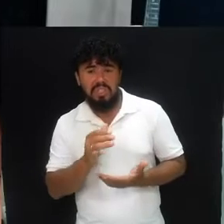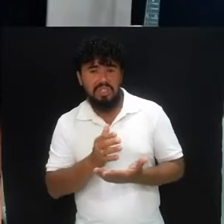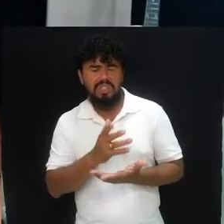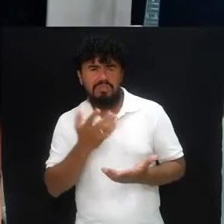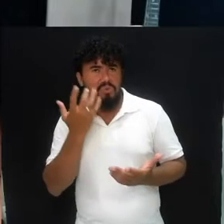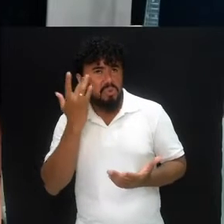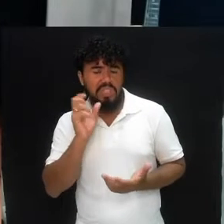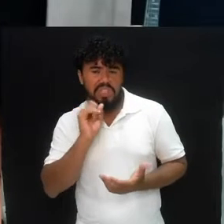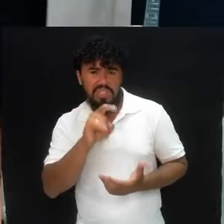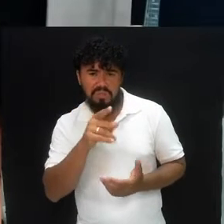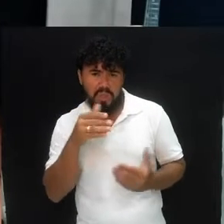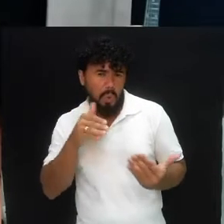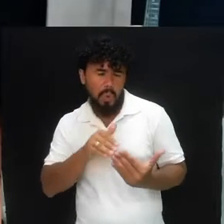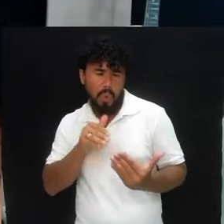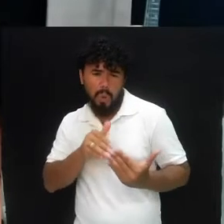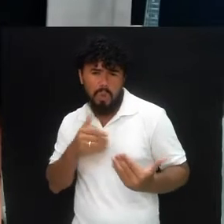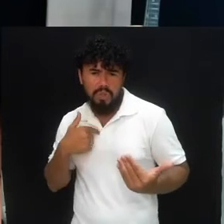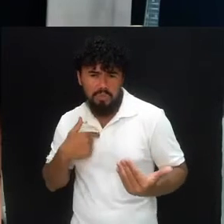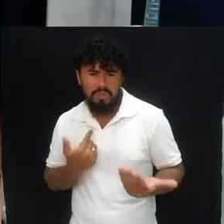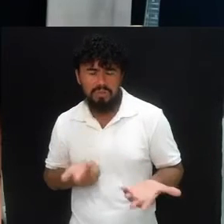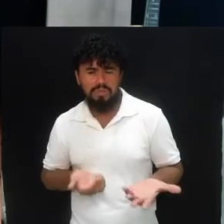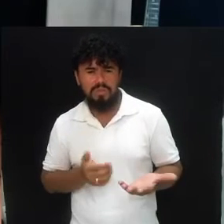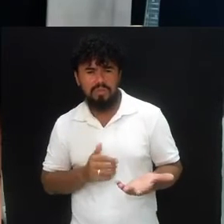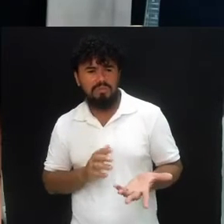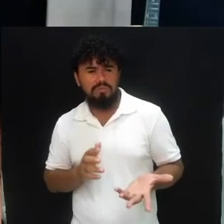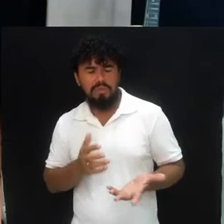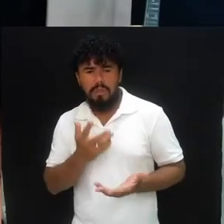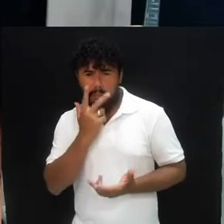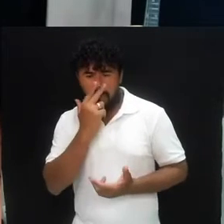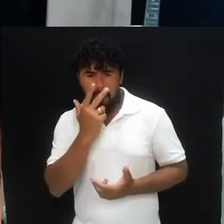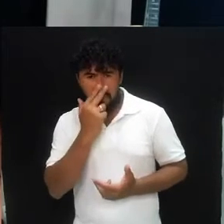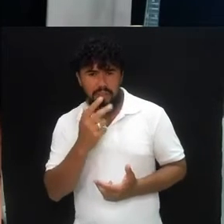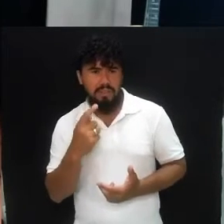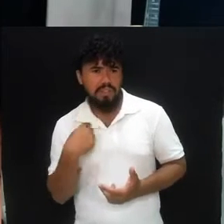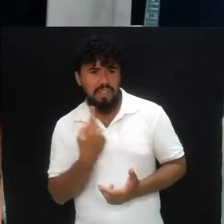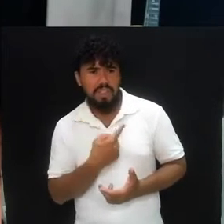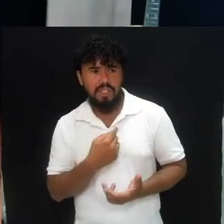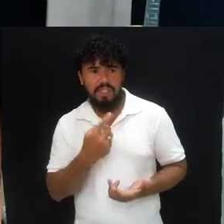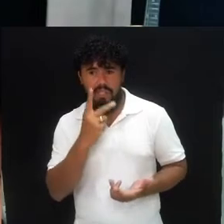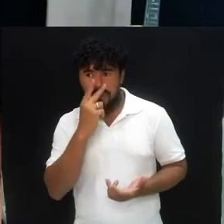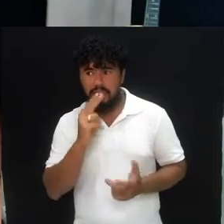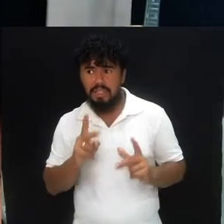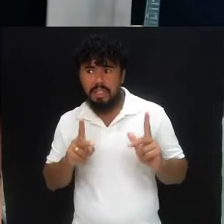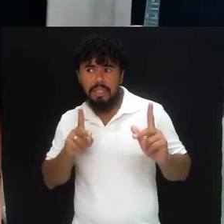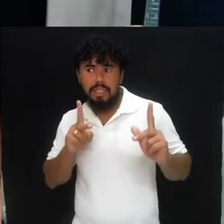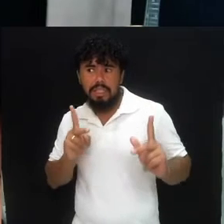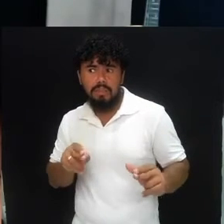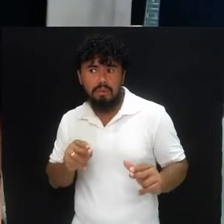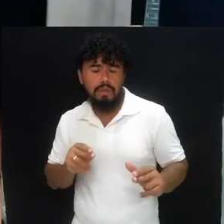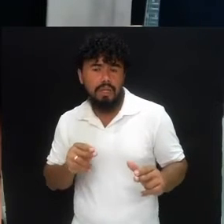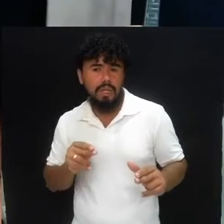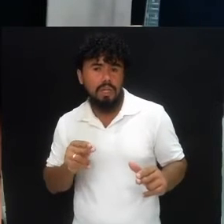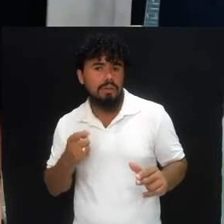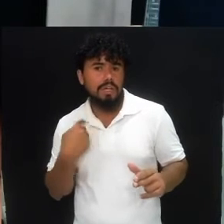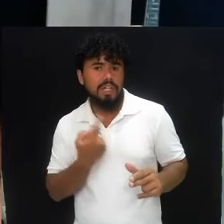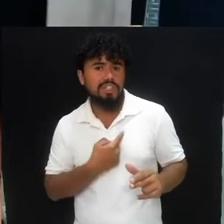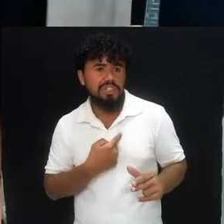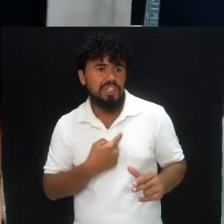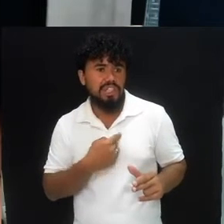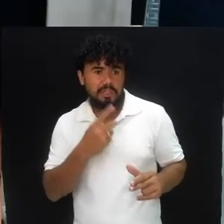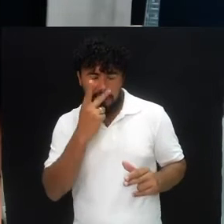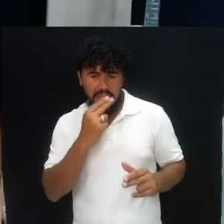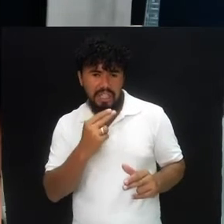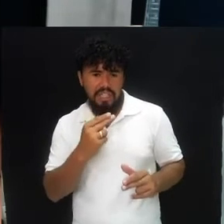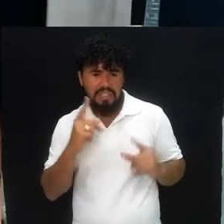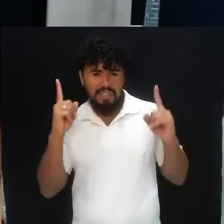eu não sei se você concorda comigo, mas parece-me que nós estamos nos dias de hoje vivendo como se estivéssemos em uma cova dos leões,